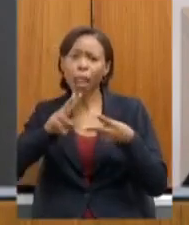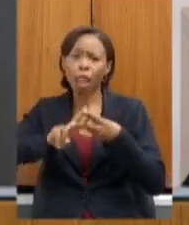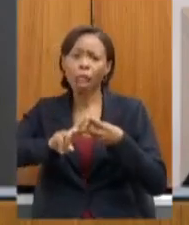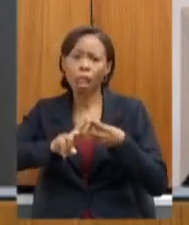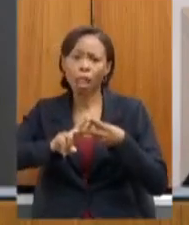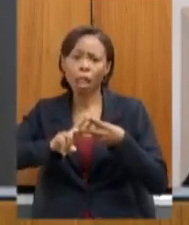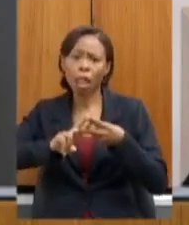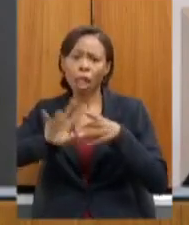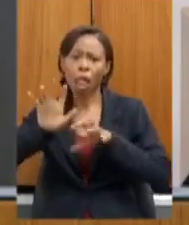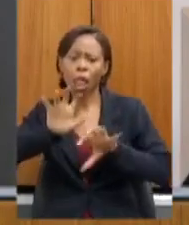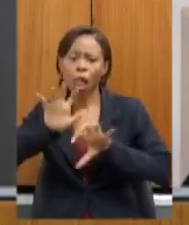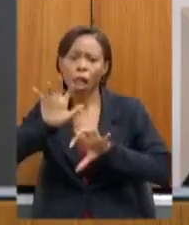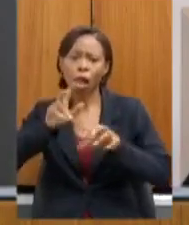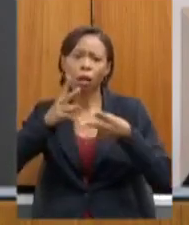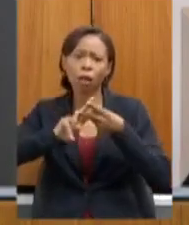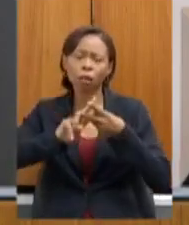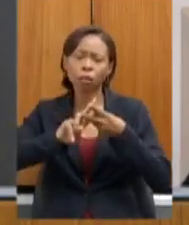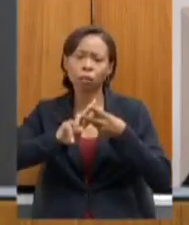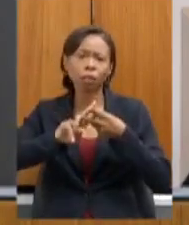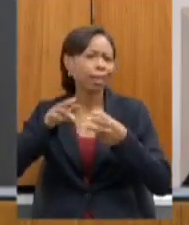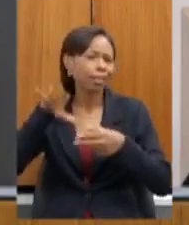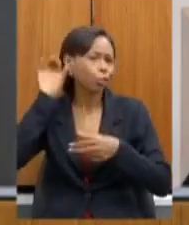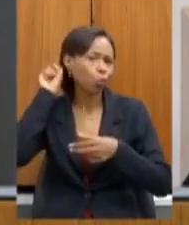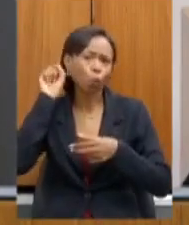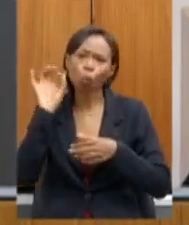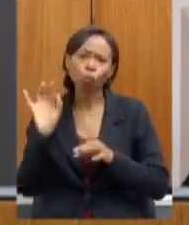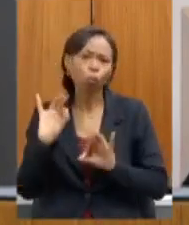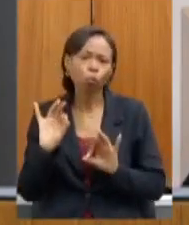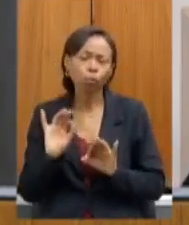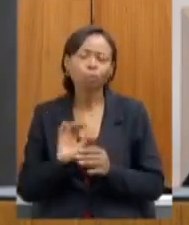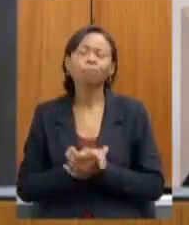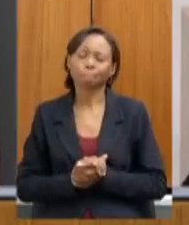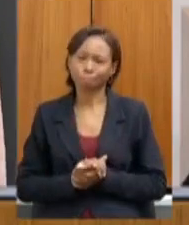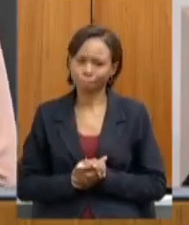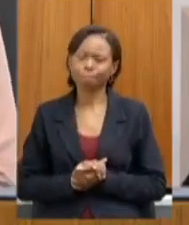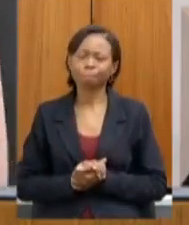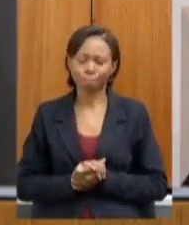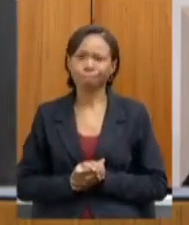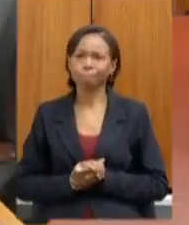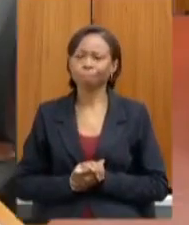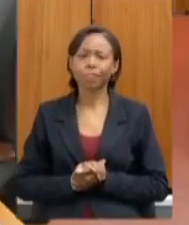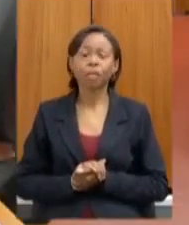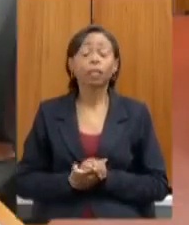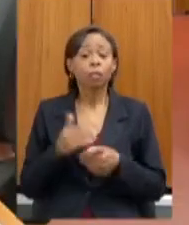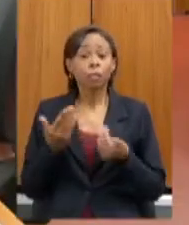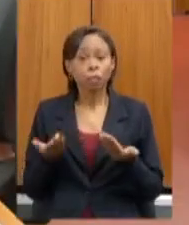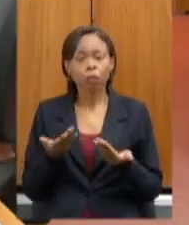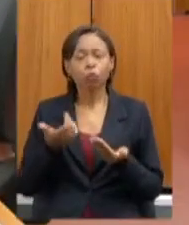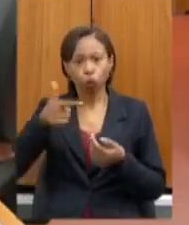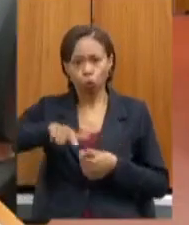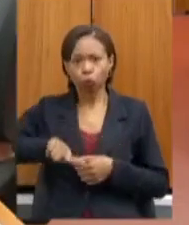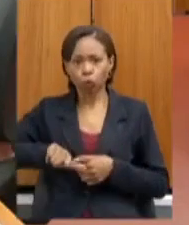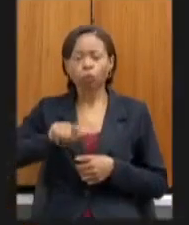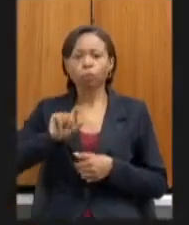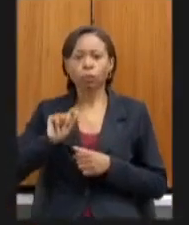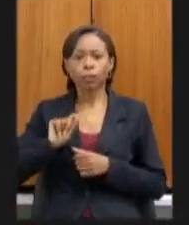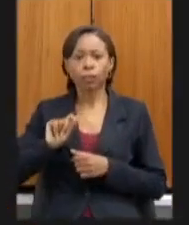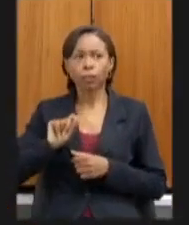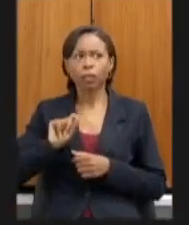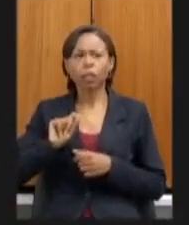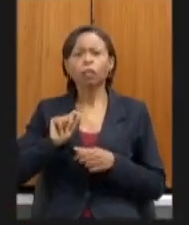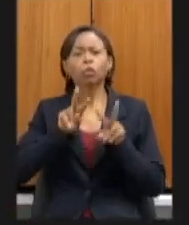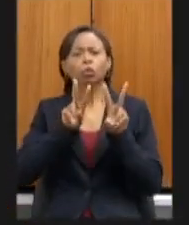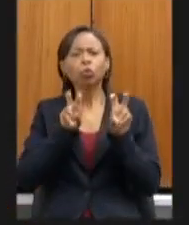senhora e não foi possível que nós escutássemos por favor sim obrigada Beatriz diz respeito ao processo